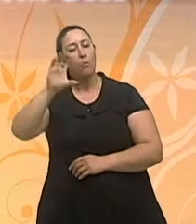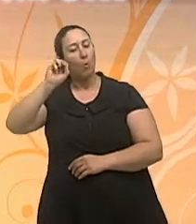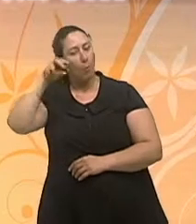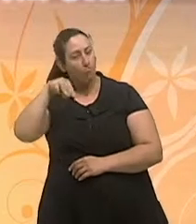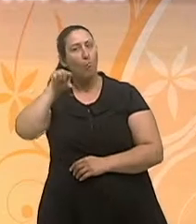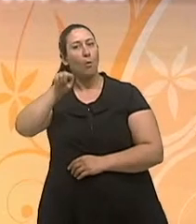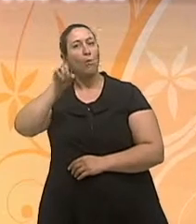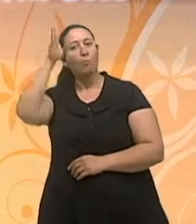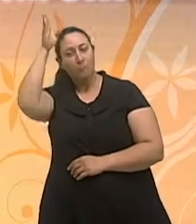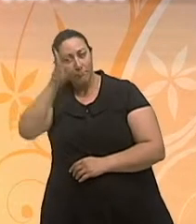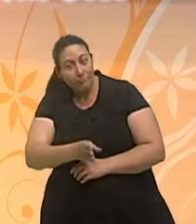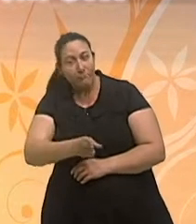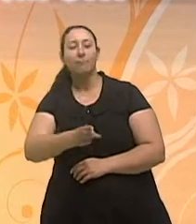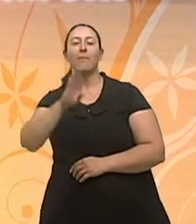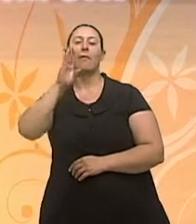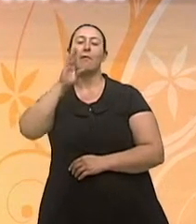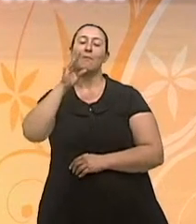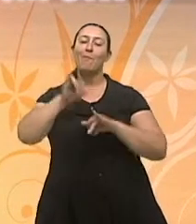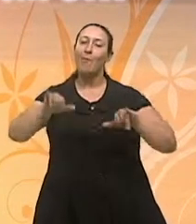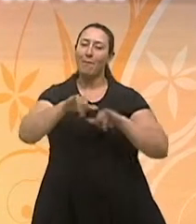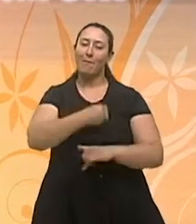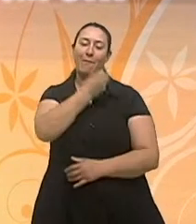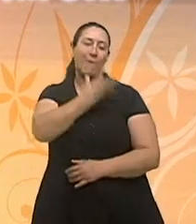.br www Programa Viva Bem